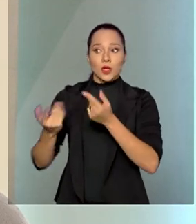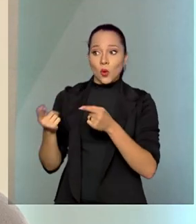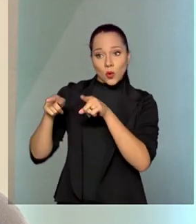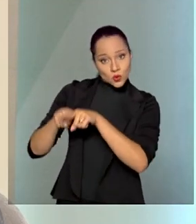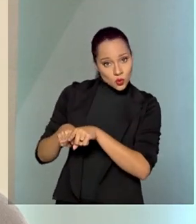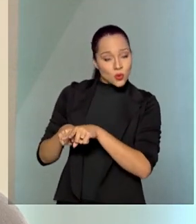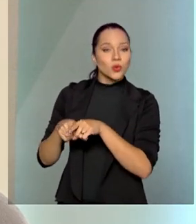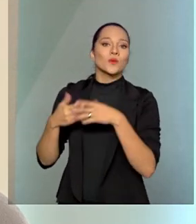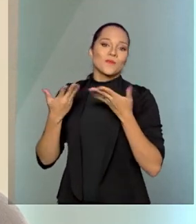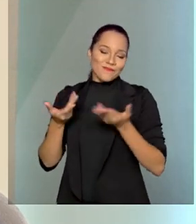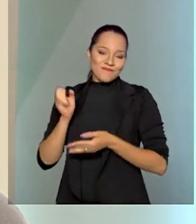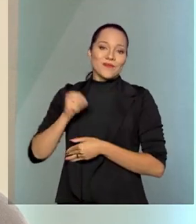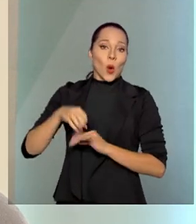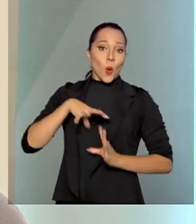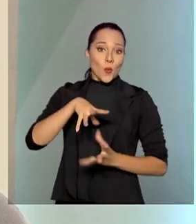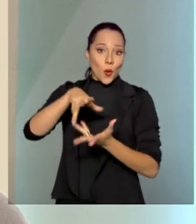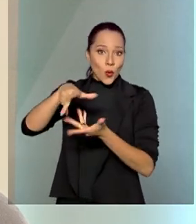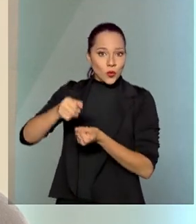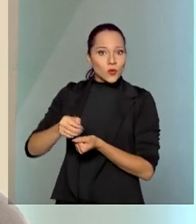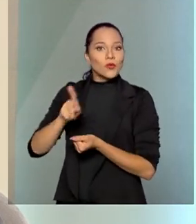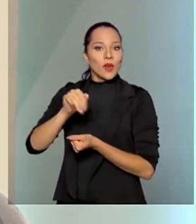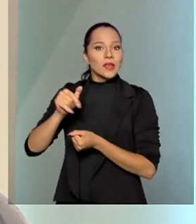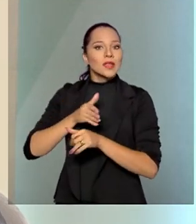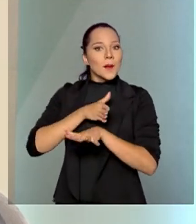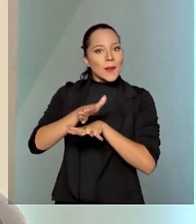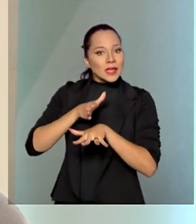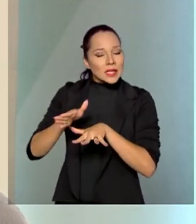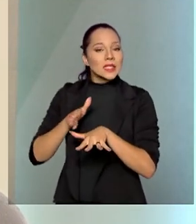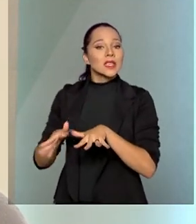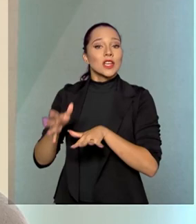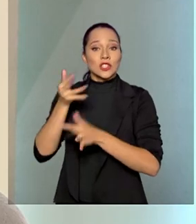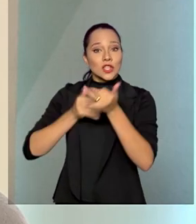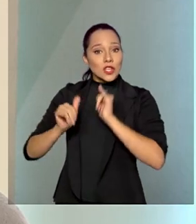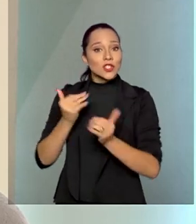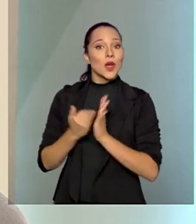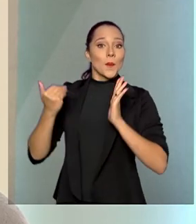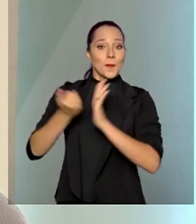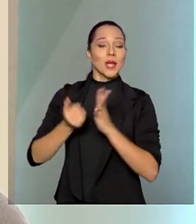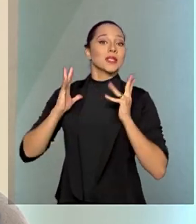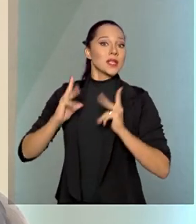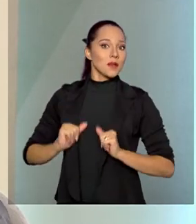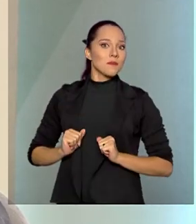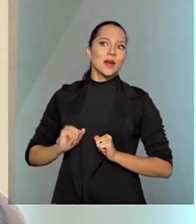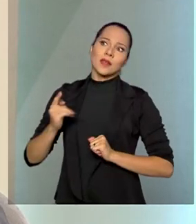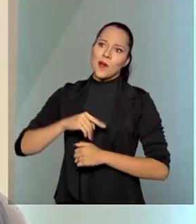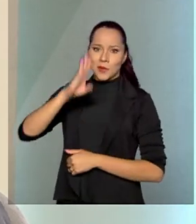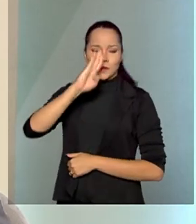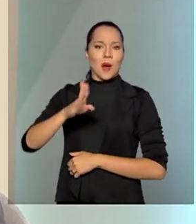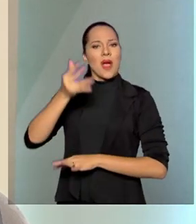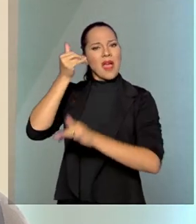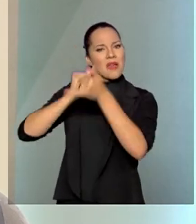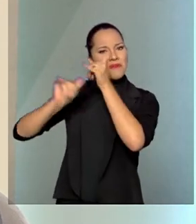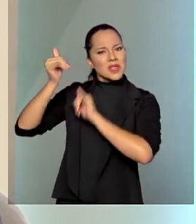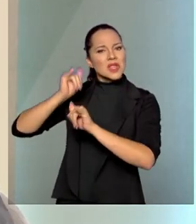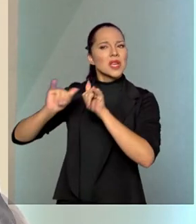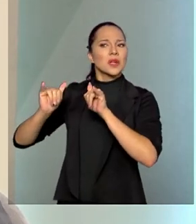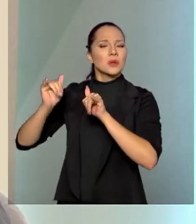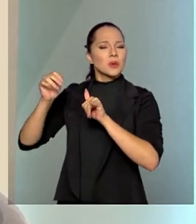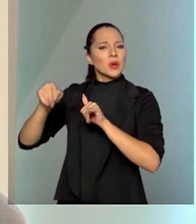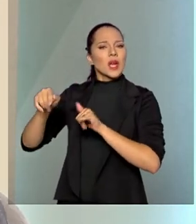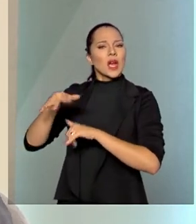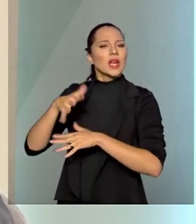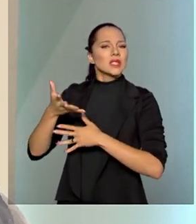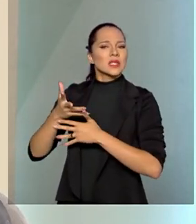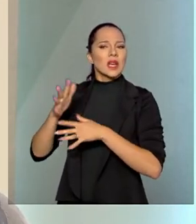aí sim, o mundo terá uma matriz energética mais limpa e é isso que se busca, evitando assim, essa